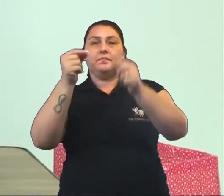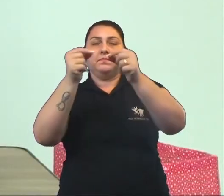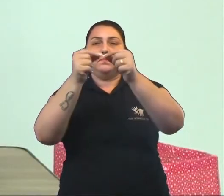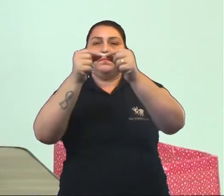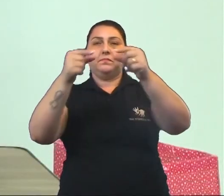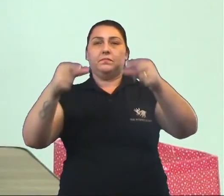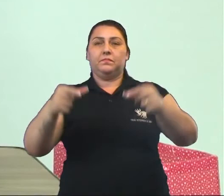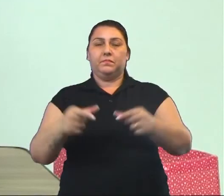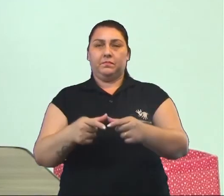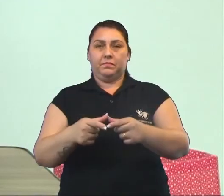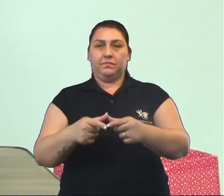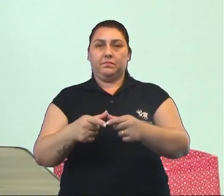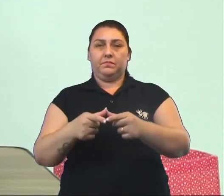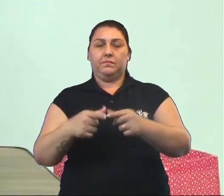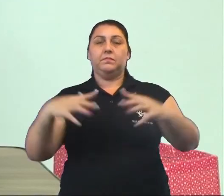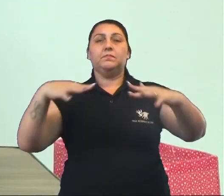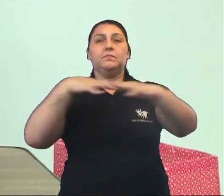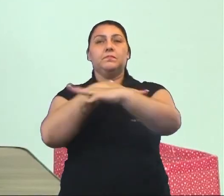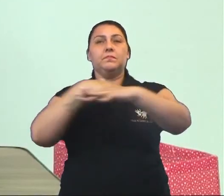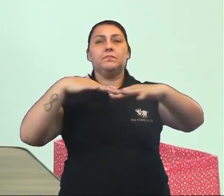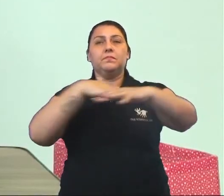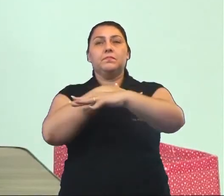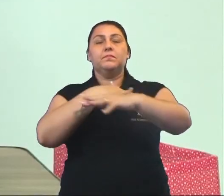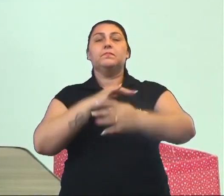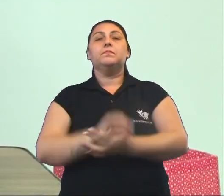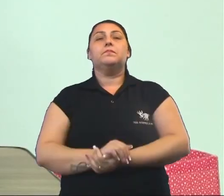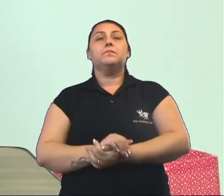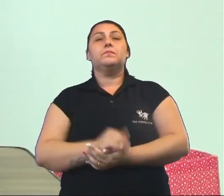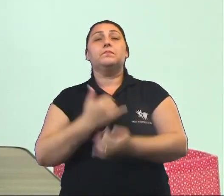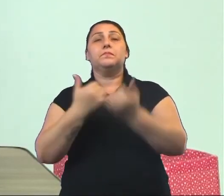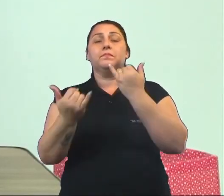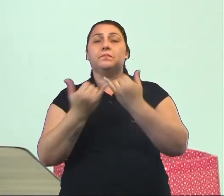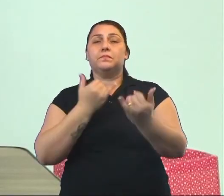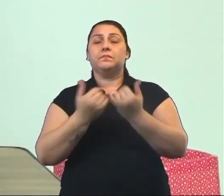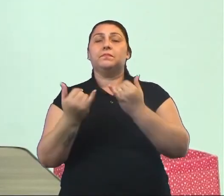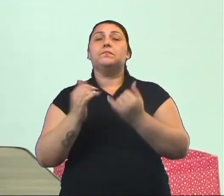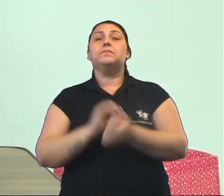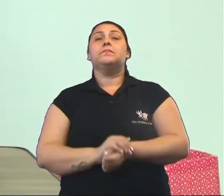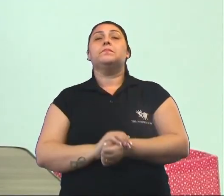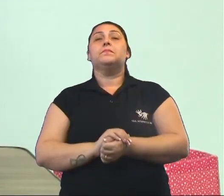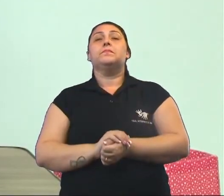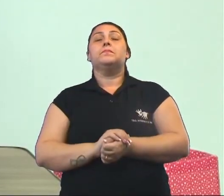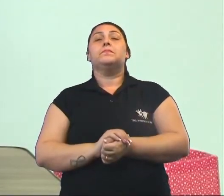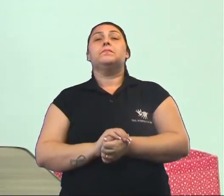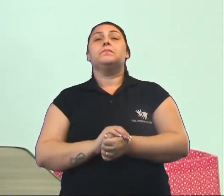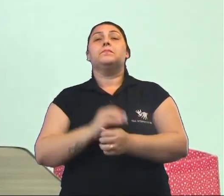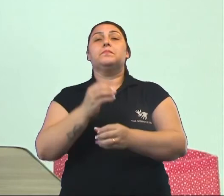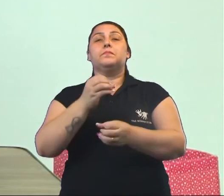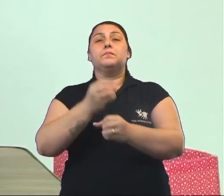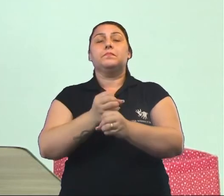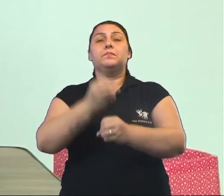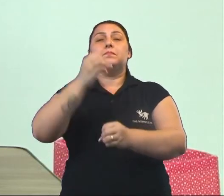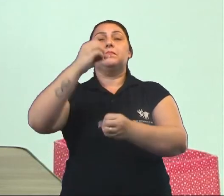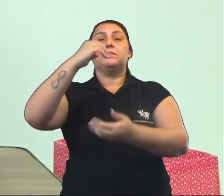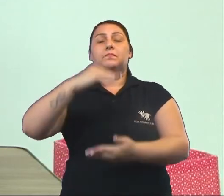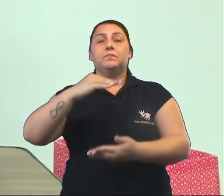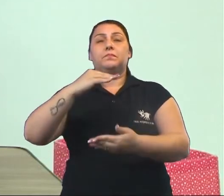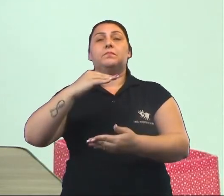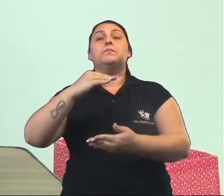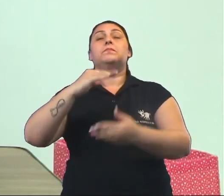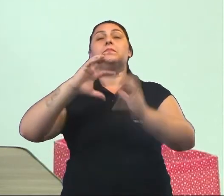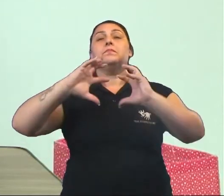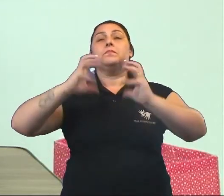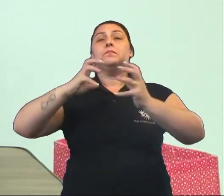de trânsito. E aí, turminha, cone de trânsito se assemelha ao formato do cilindro, da esfera ou do cone?